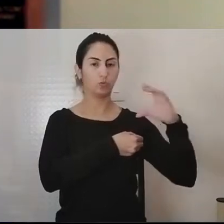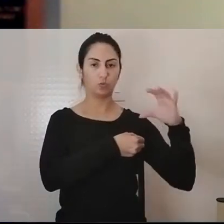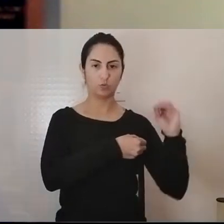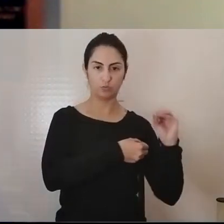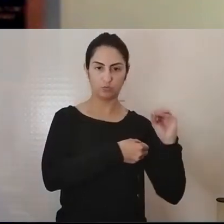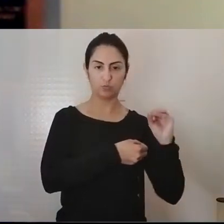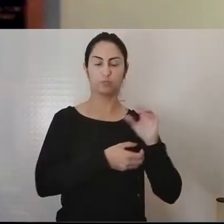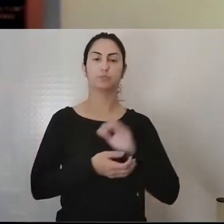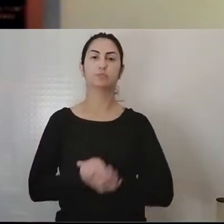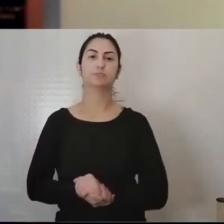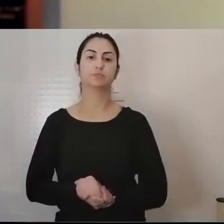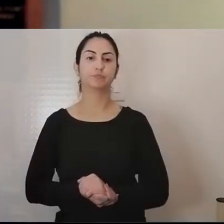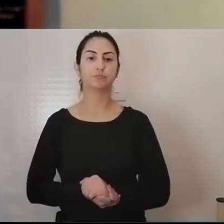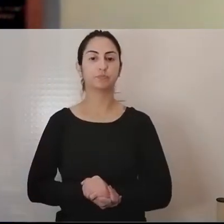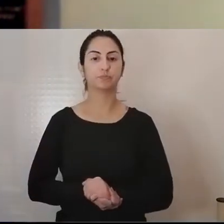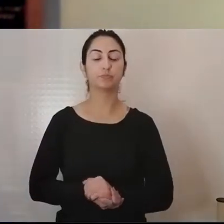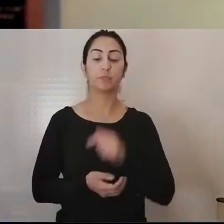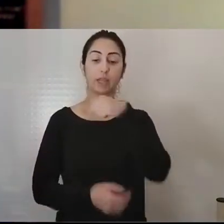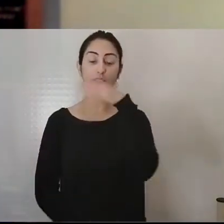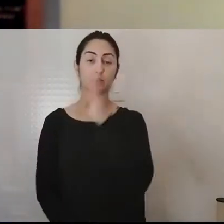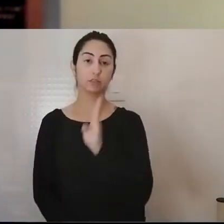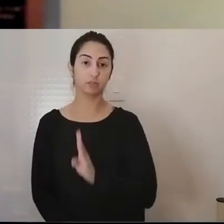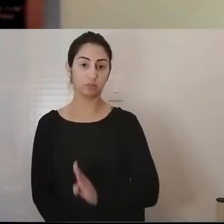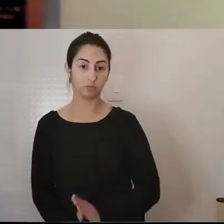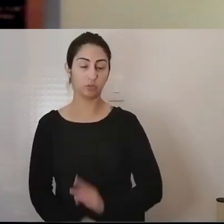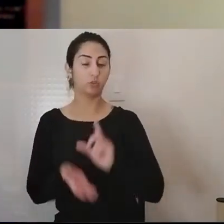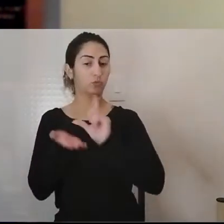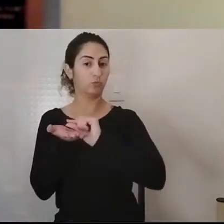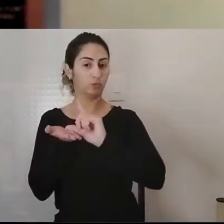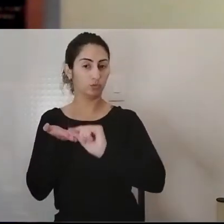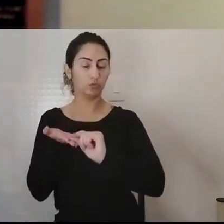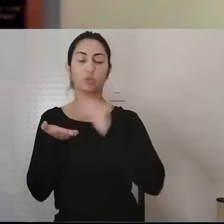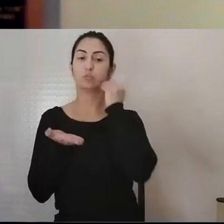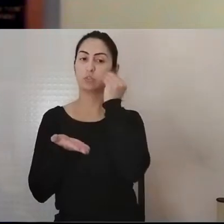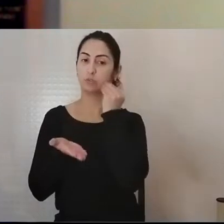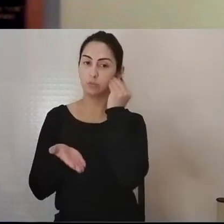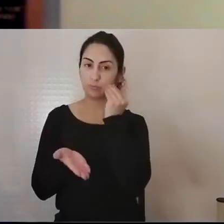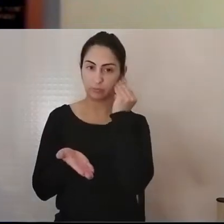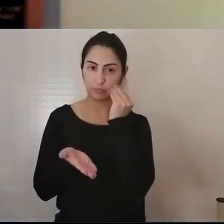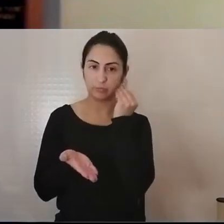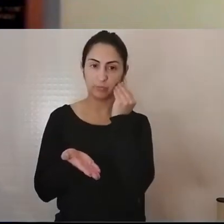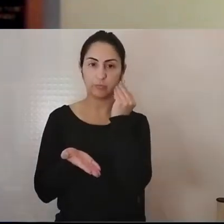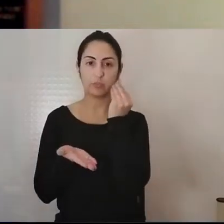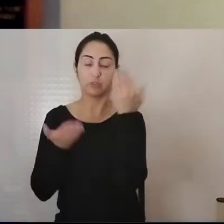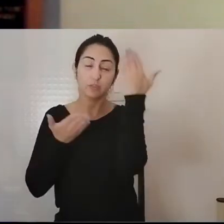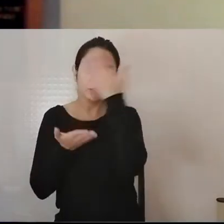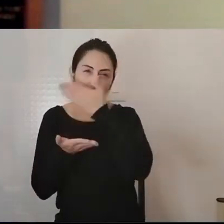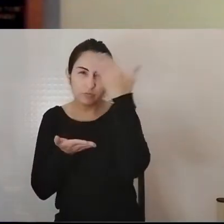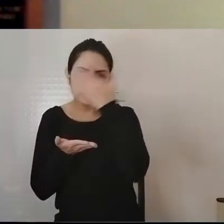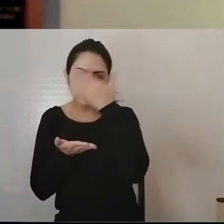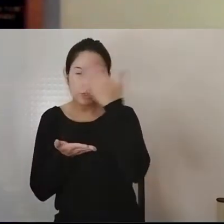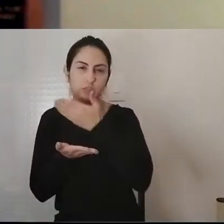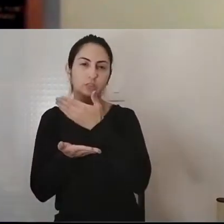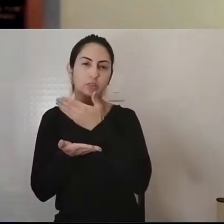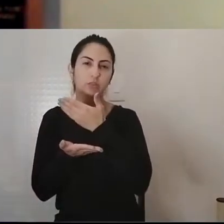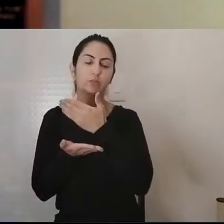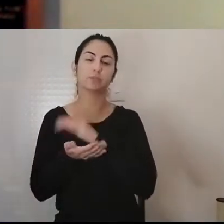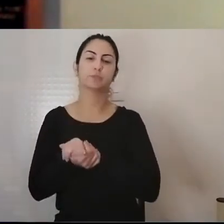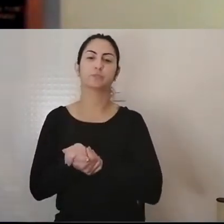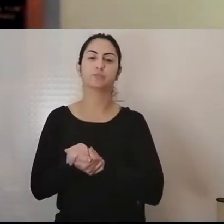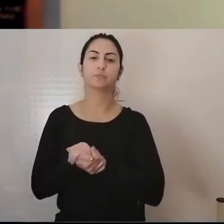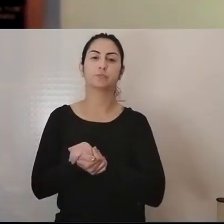Space, em Maputo, e no Brasil, os artigos, Experiências que Tangenciam o Invisível e a Mobilidade,